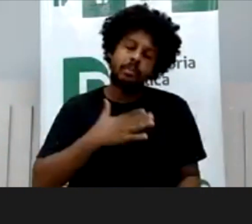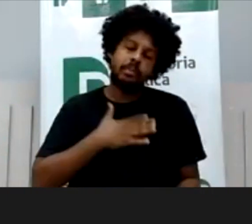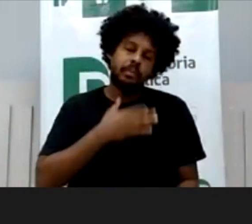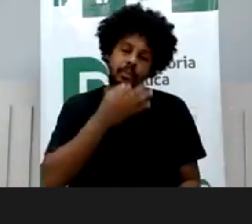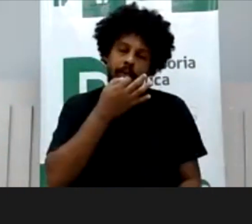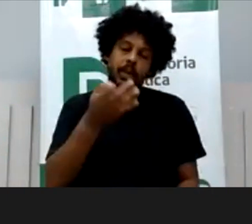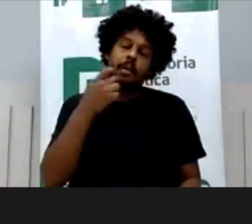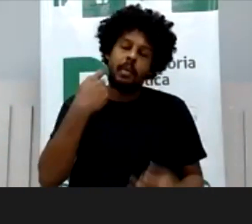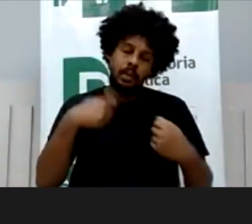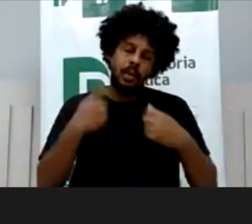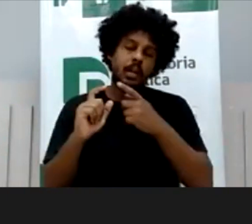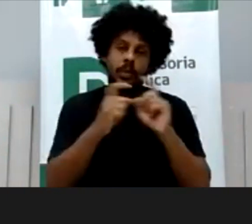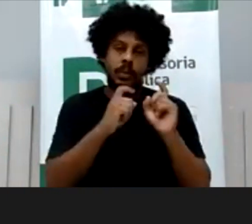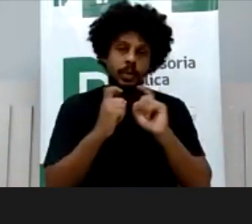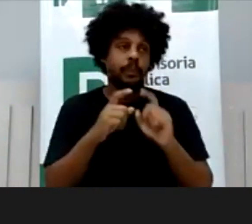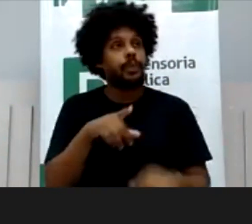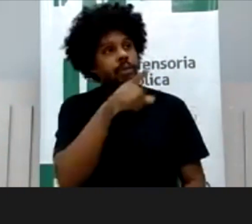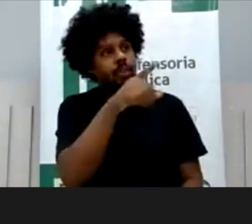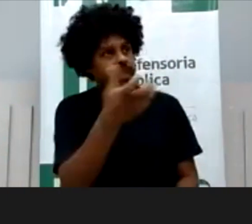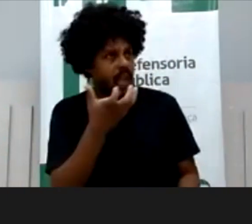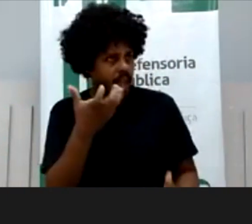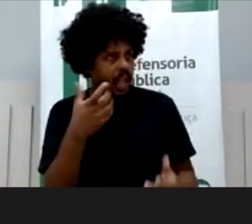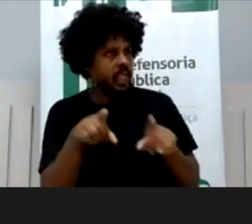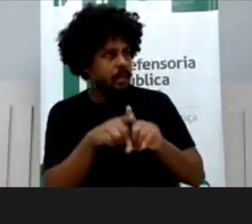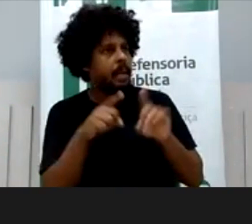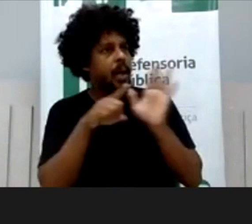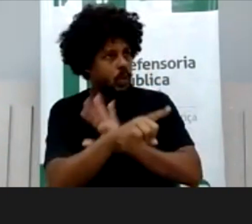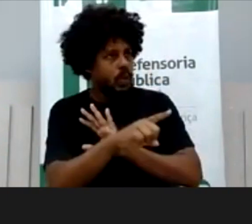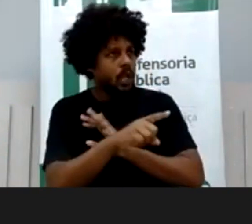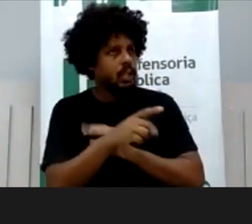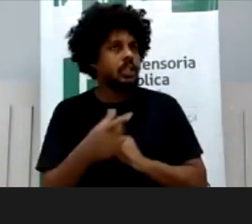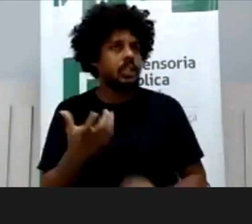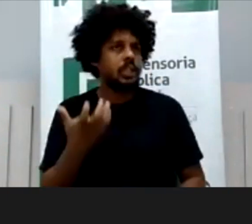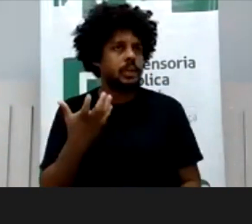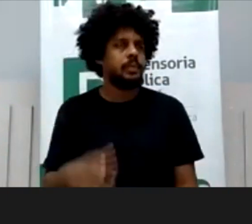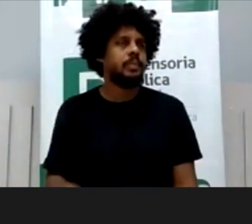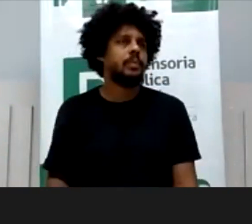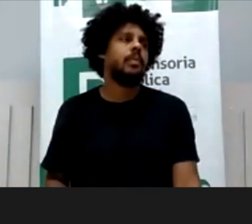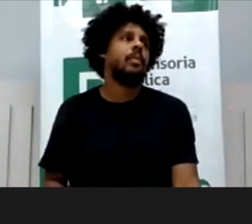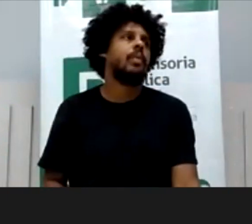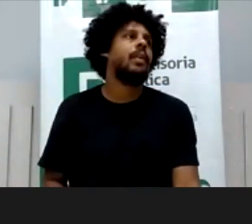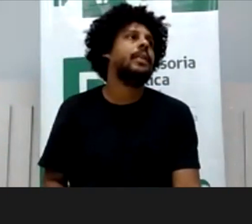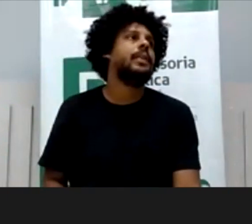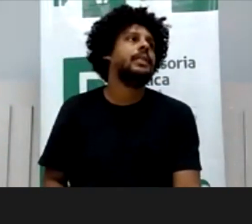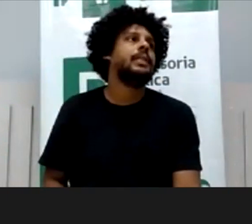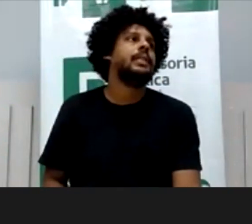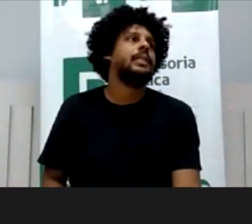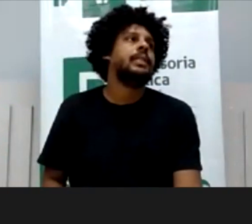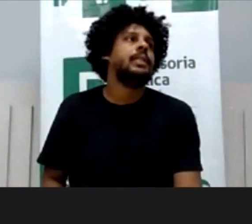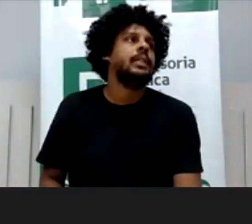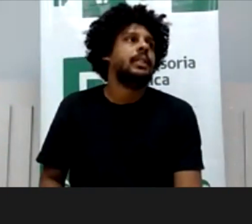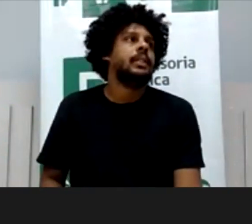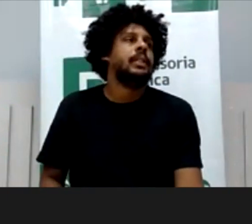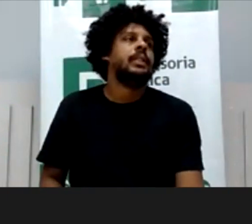mas, Gi, queria também perguntar? Ali, né, também, assim,